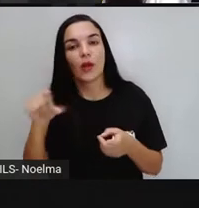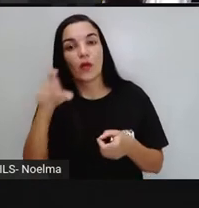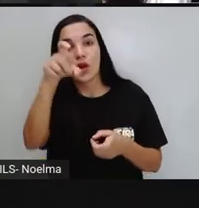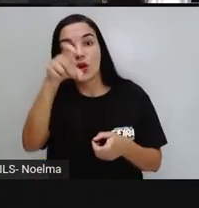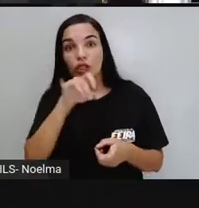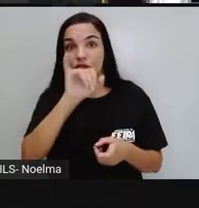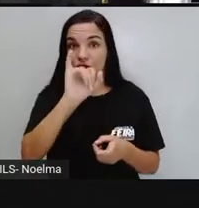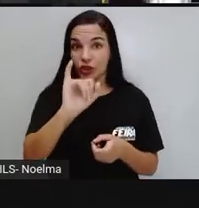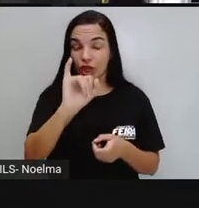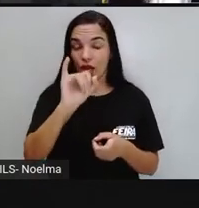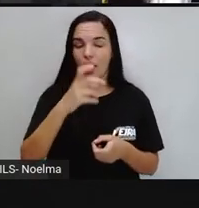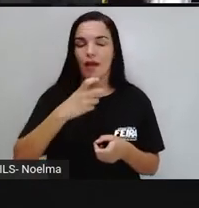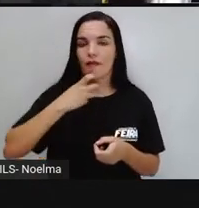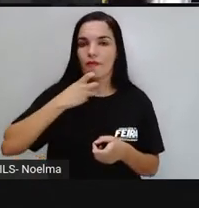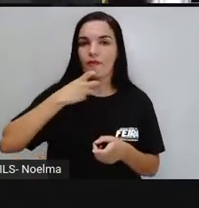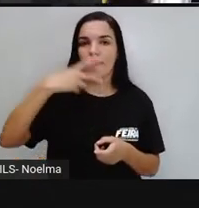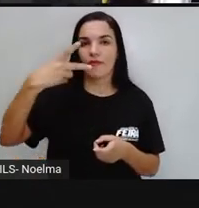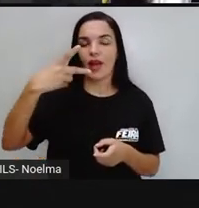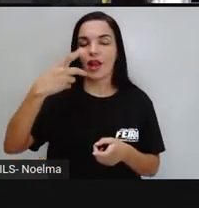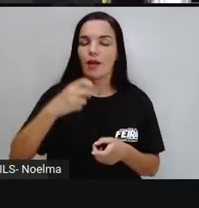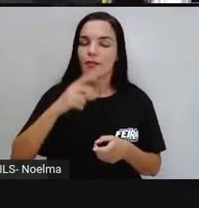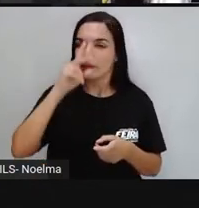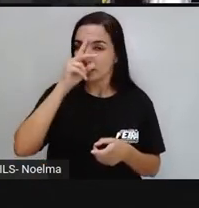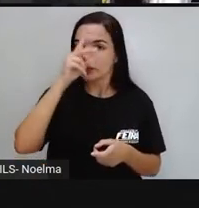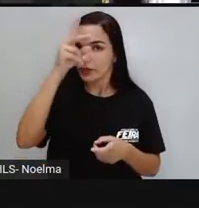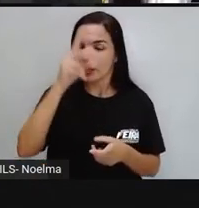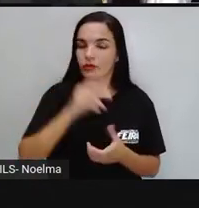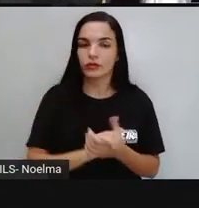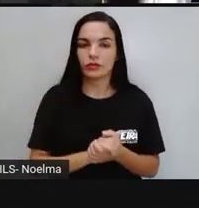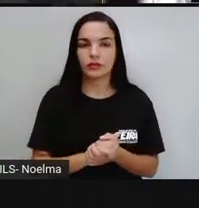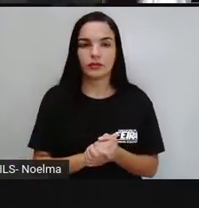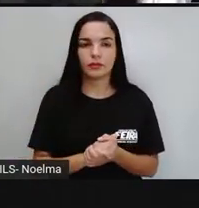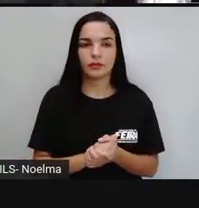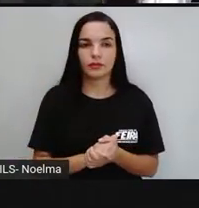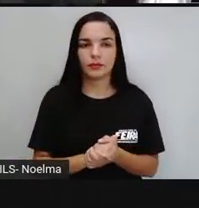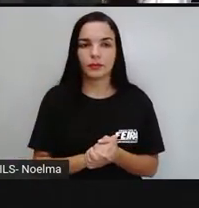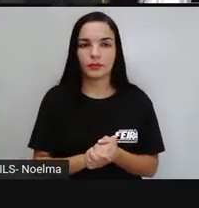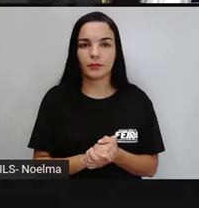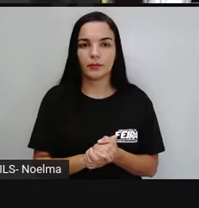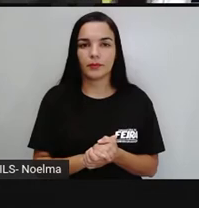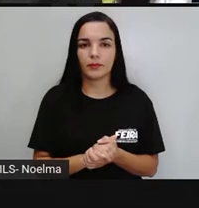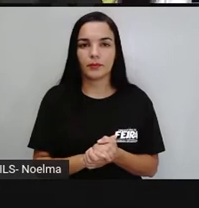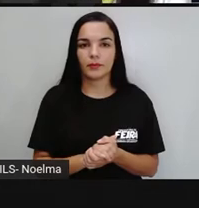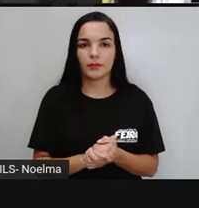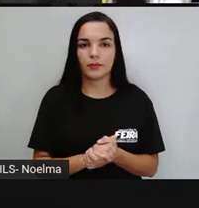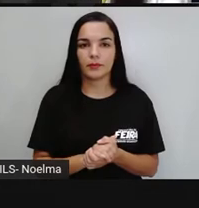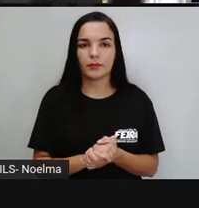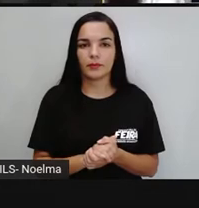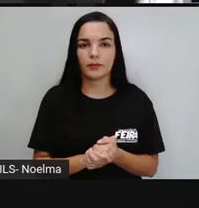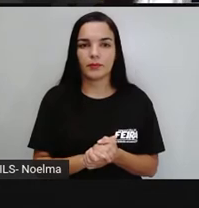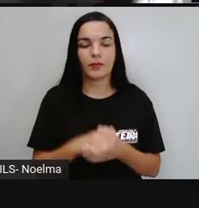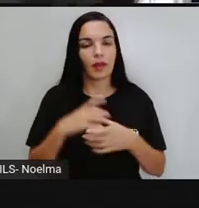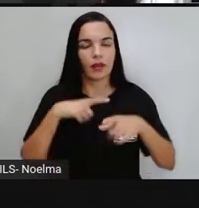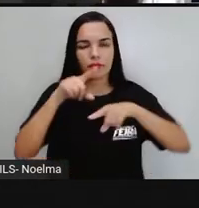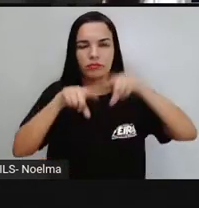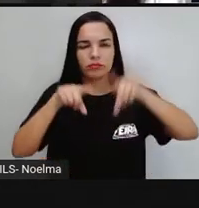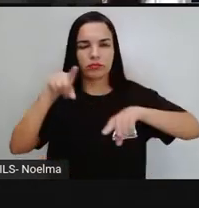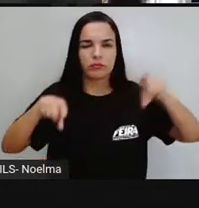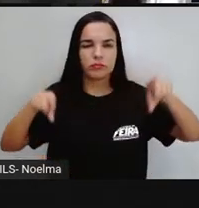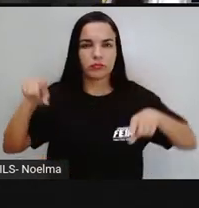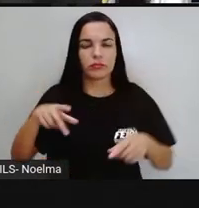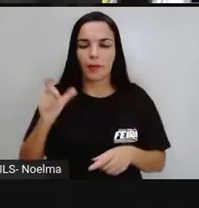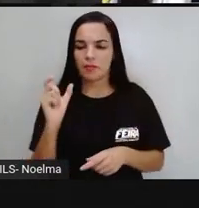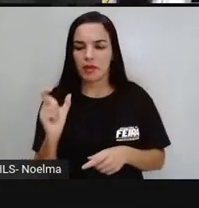x com esse som diferente porque o x aí, né? Tem sons diferentes em relação aí às várias palavras que ali